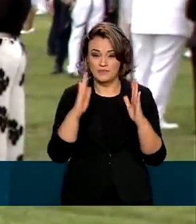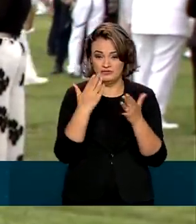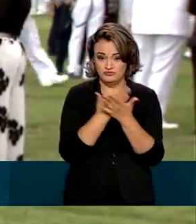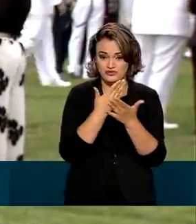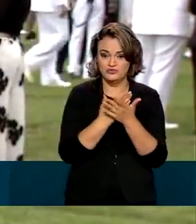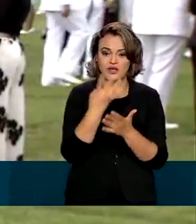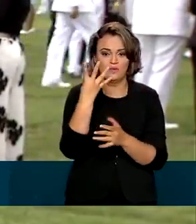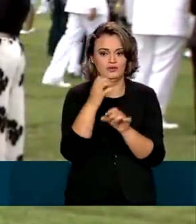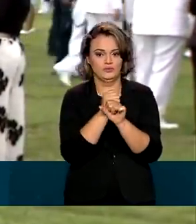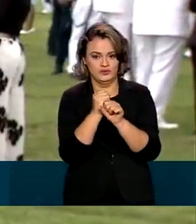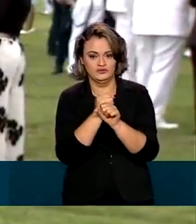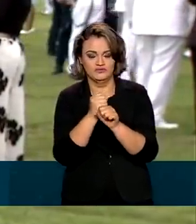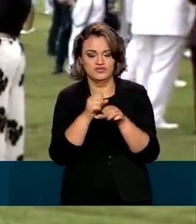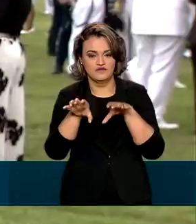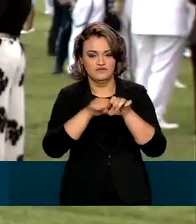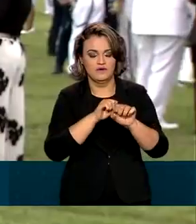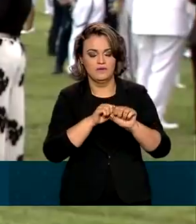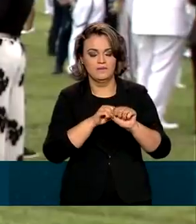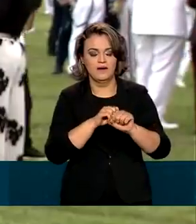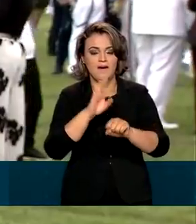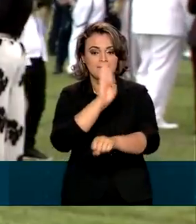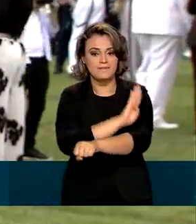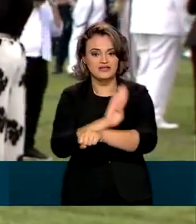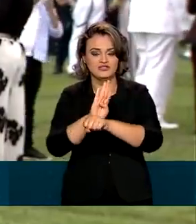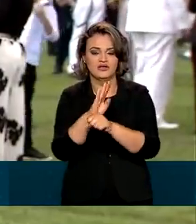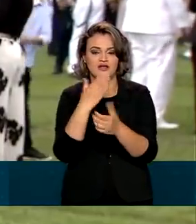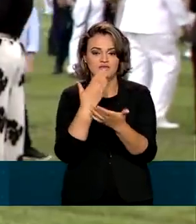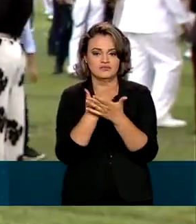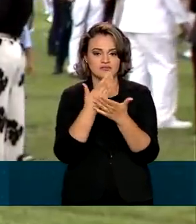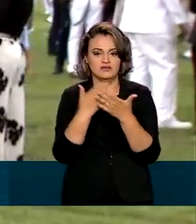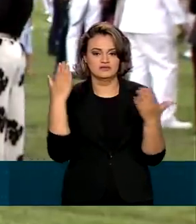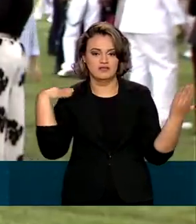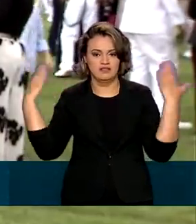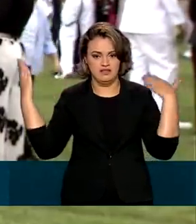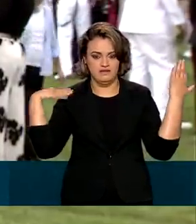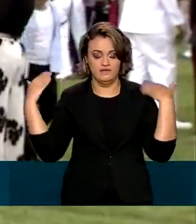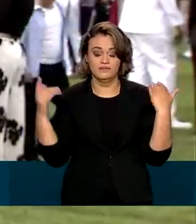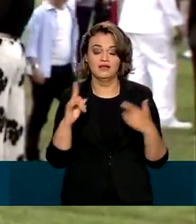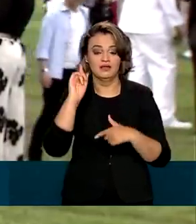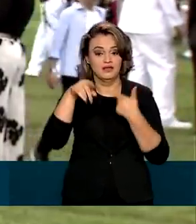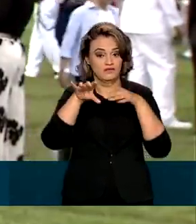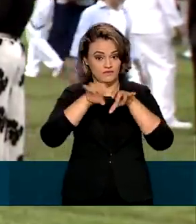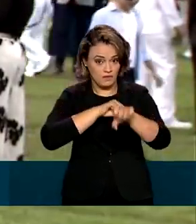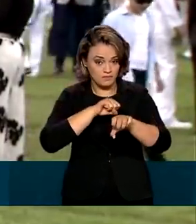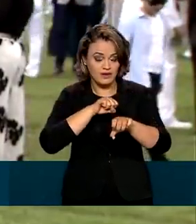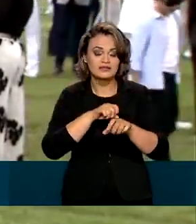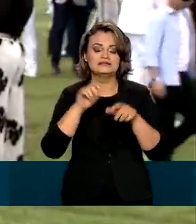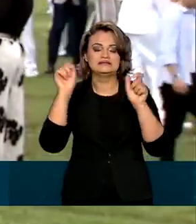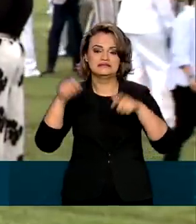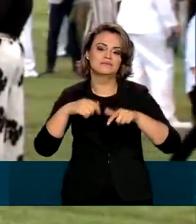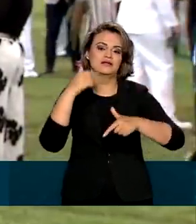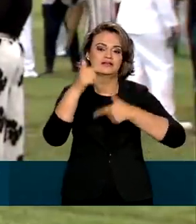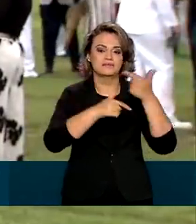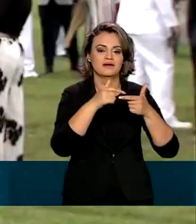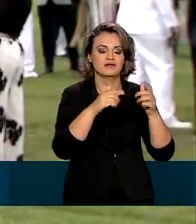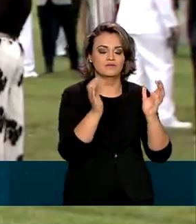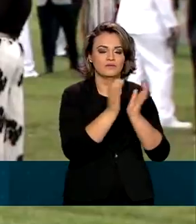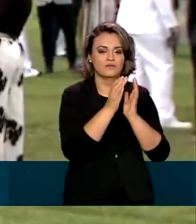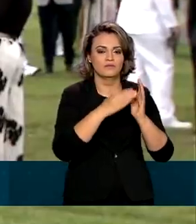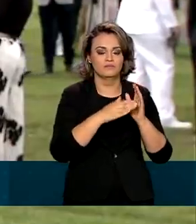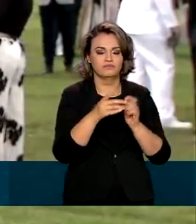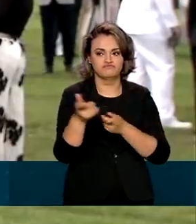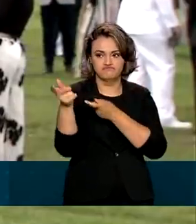anos e forma bachareis em ciências navais. Depois de formados, eles podem atuar nos corpos da Armada,